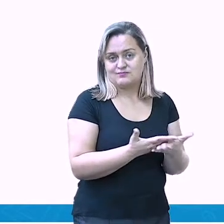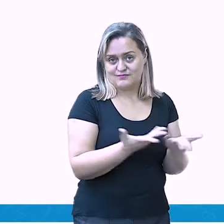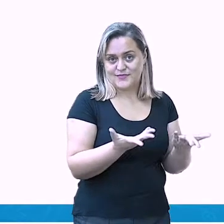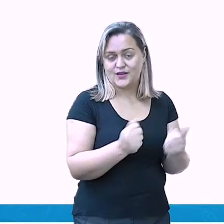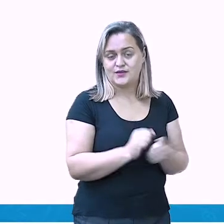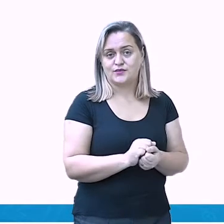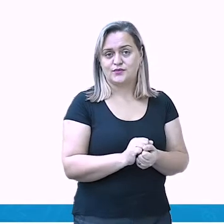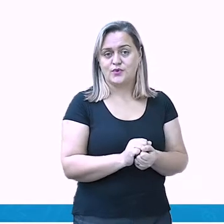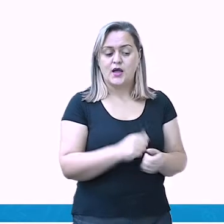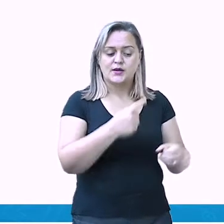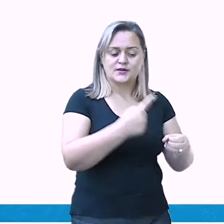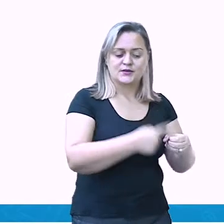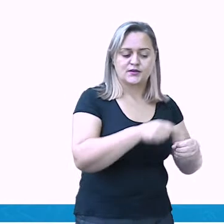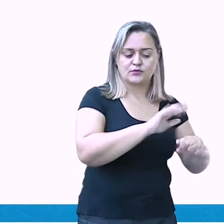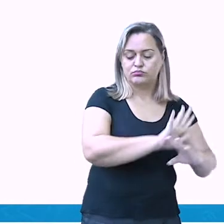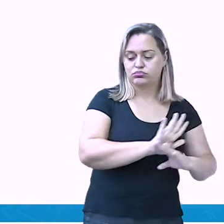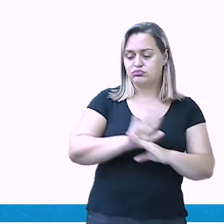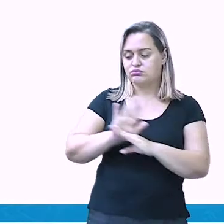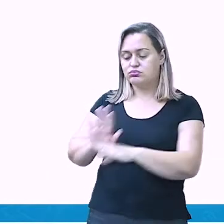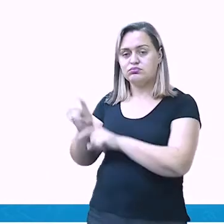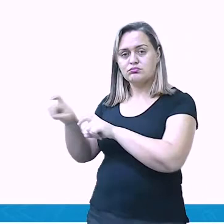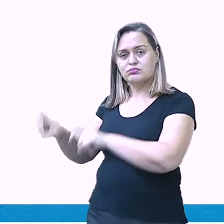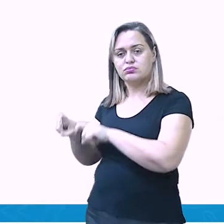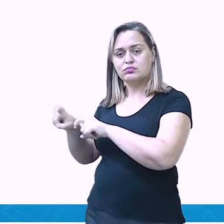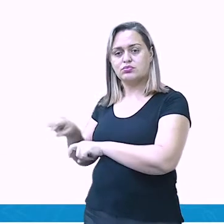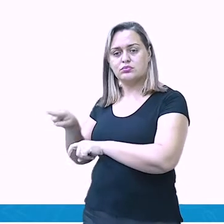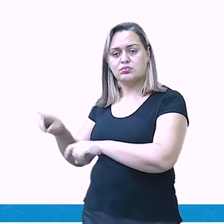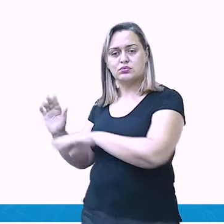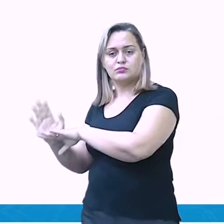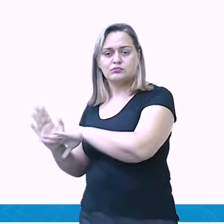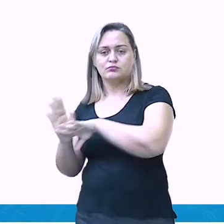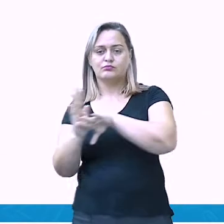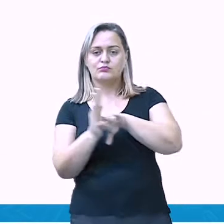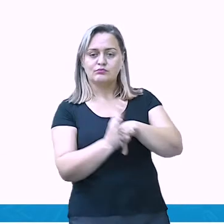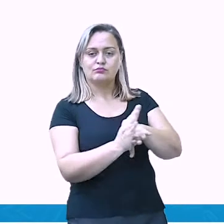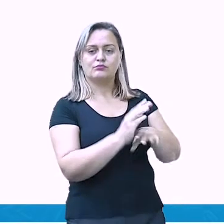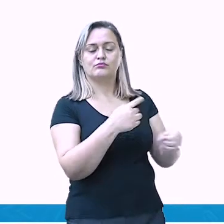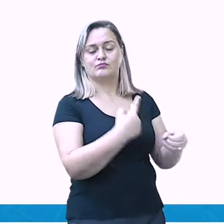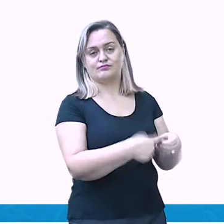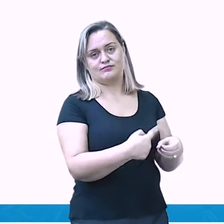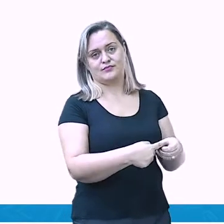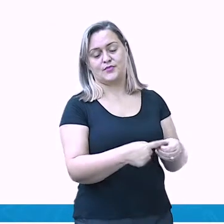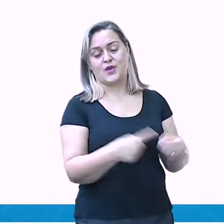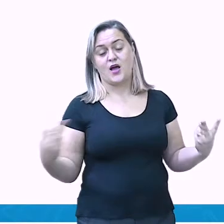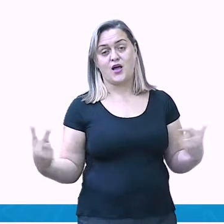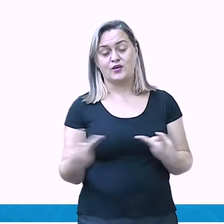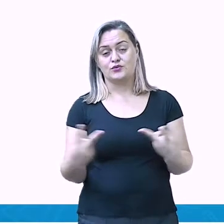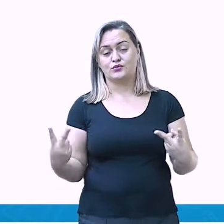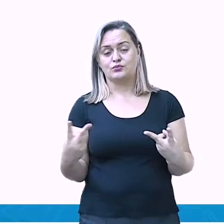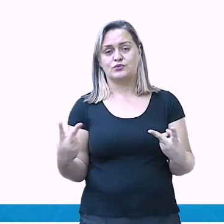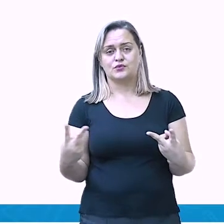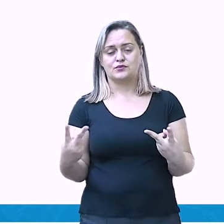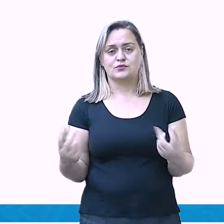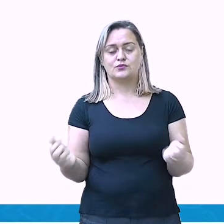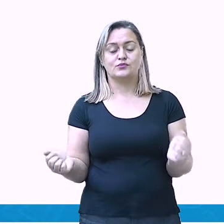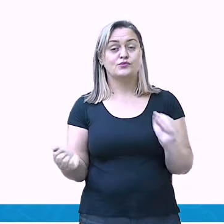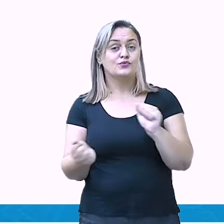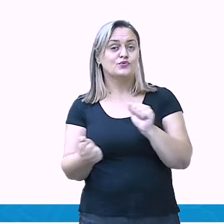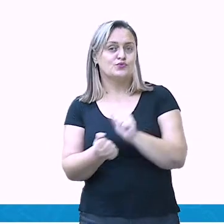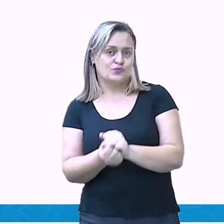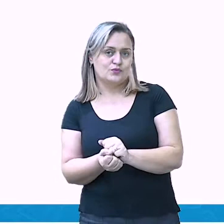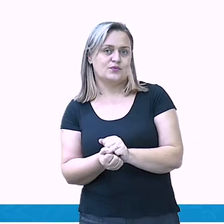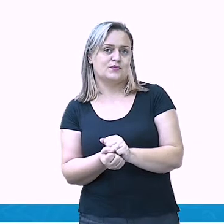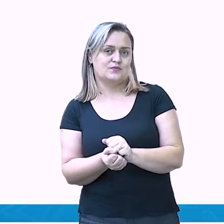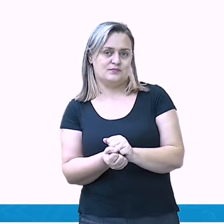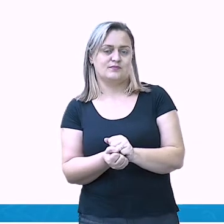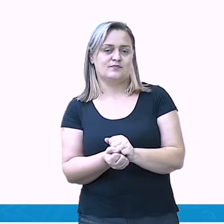prestem atenção nessa palavrinha, é quando as pessoas que vivem nas áreas rurais vão para os centros urbanos em